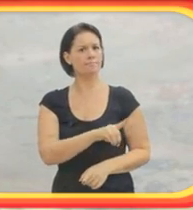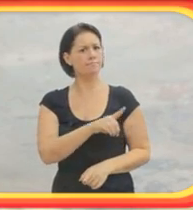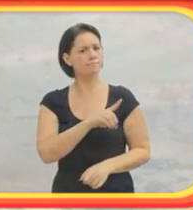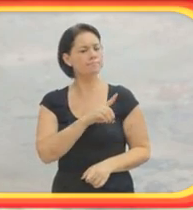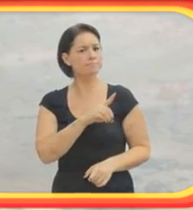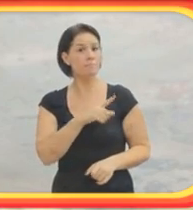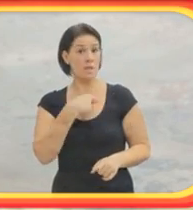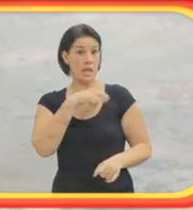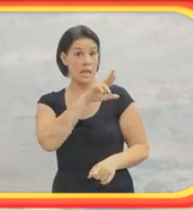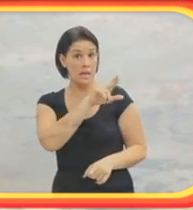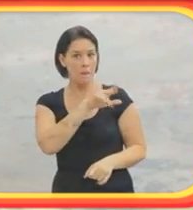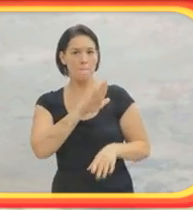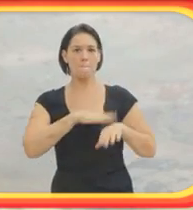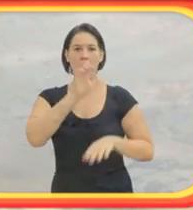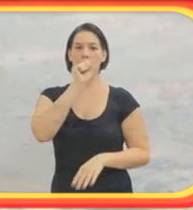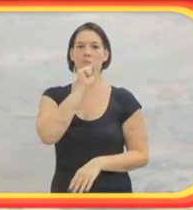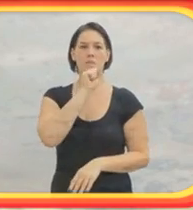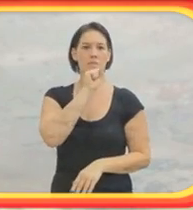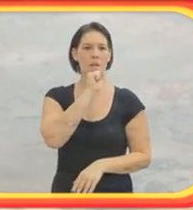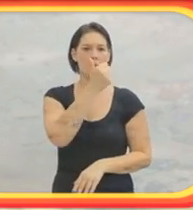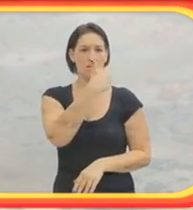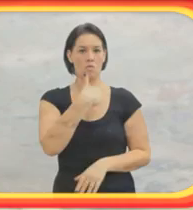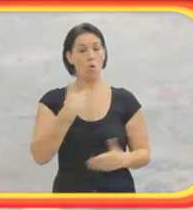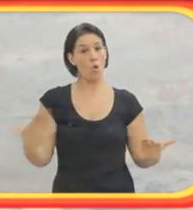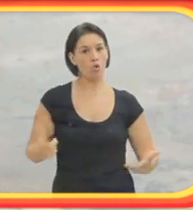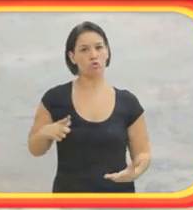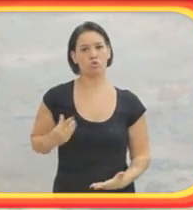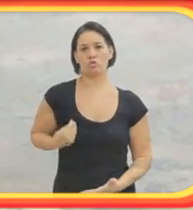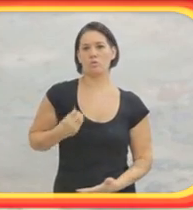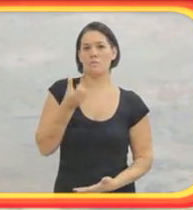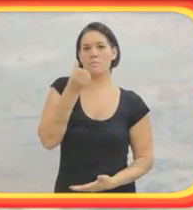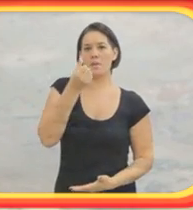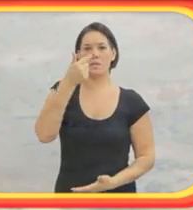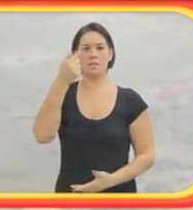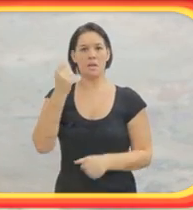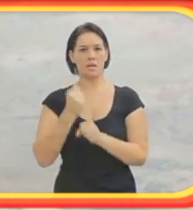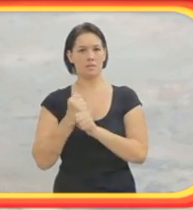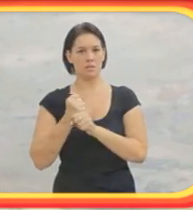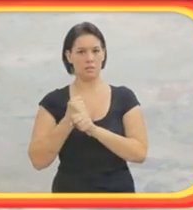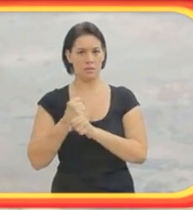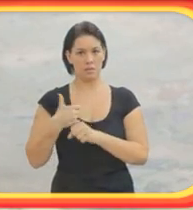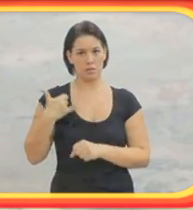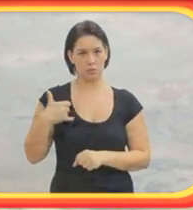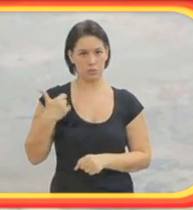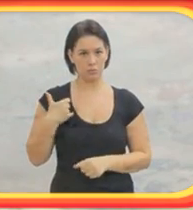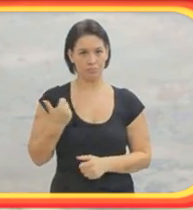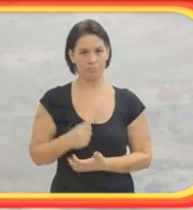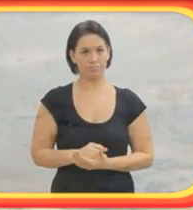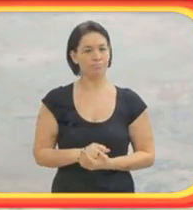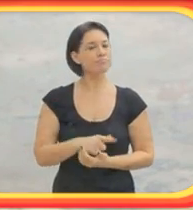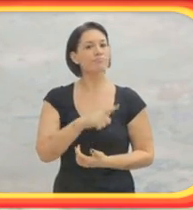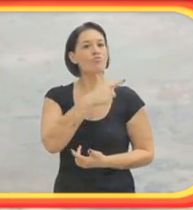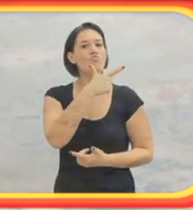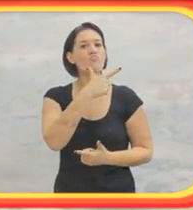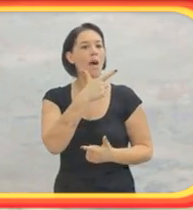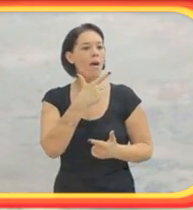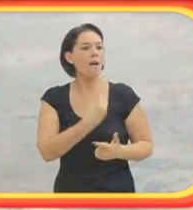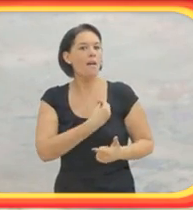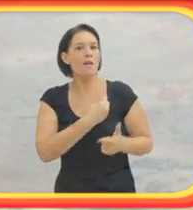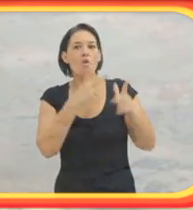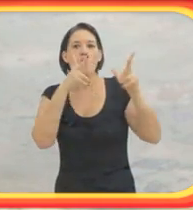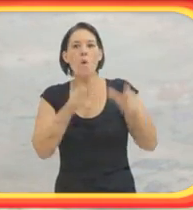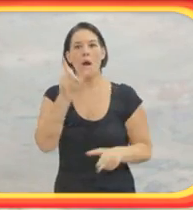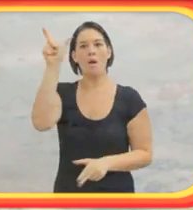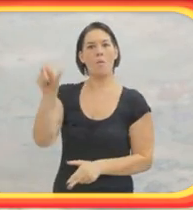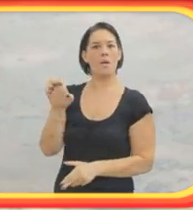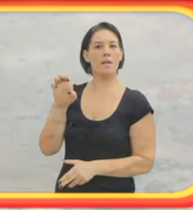a partir dali a gente foi criando. Depois eu fui lá no recreio, a gente começou a criar amizade. Eu tinha uma situação também que tem